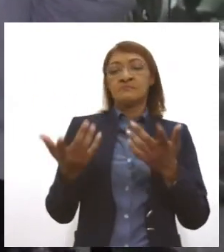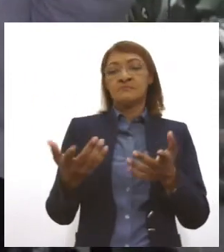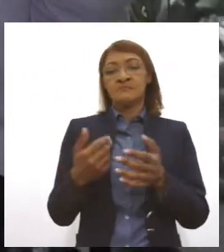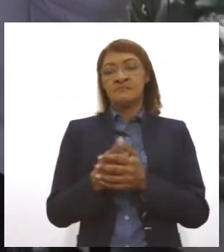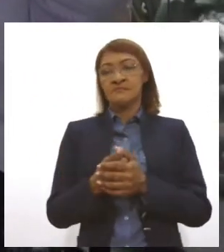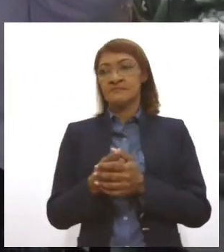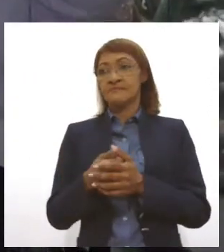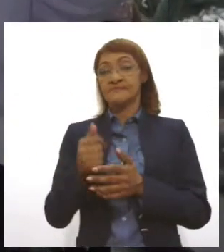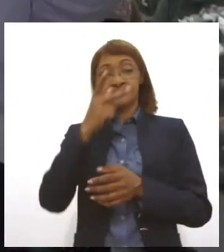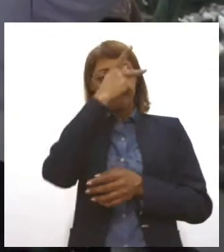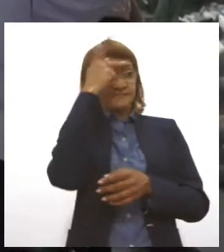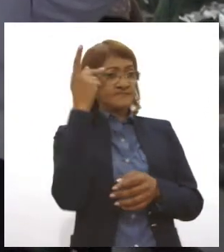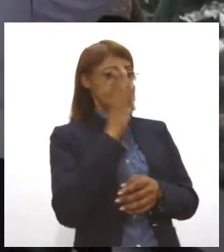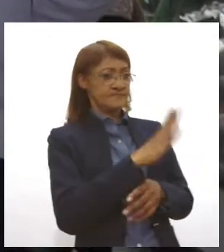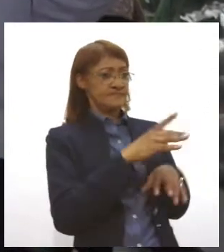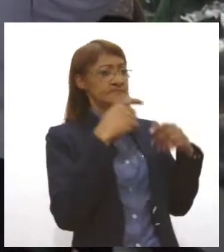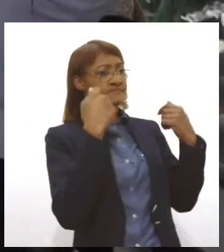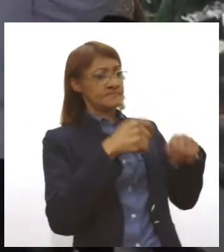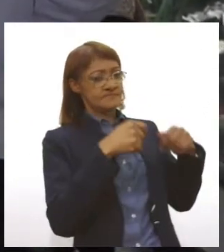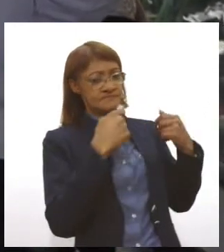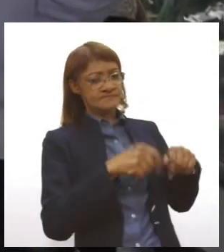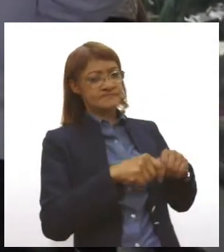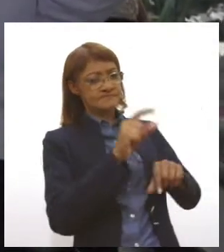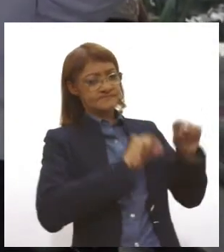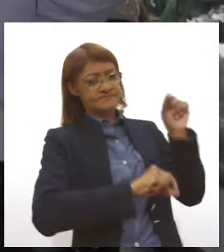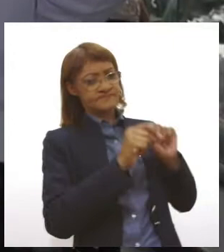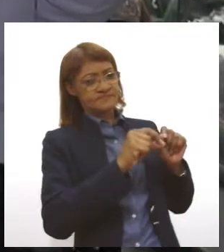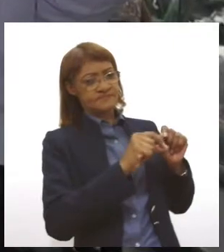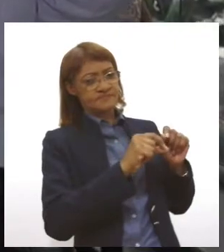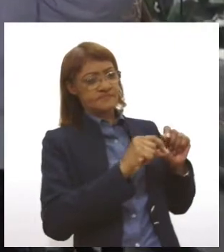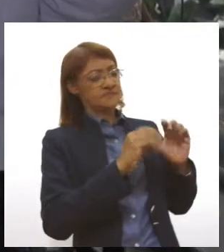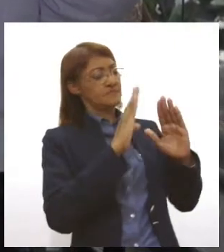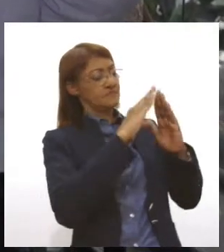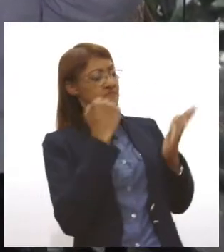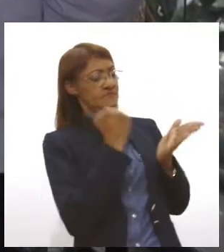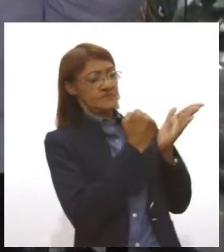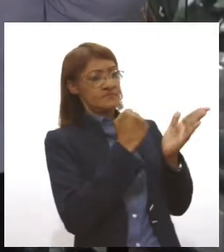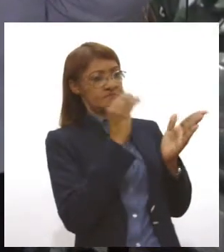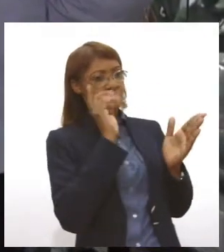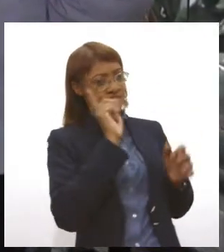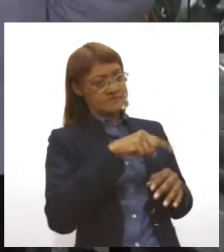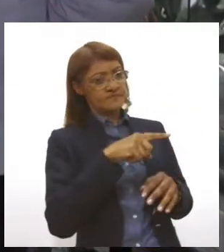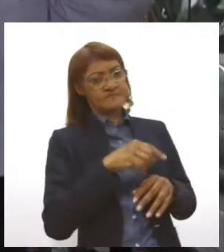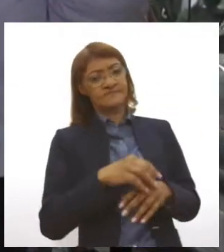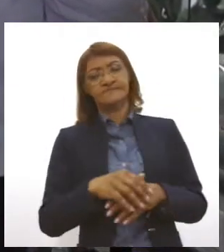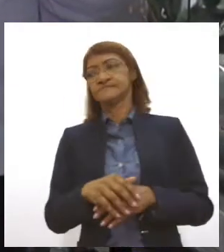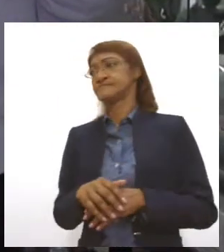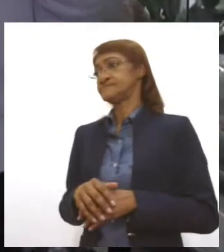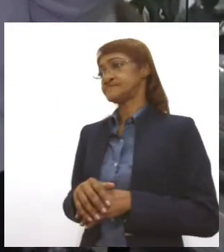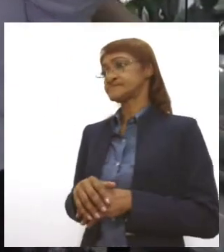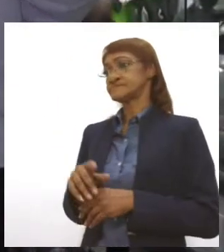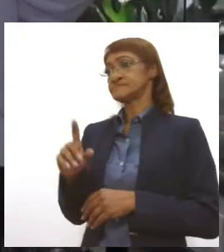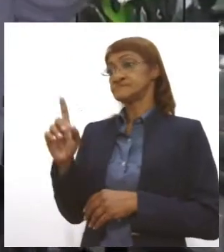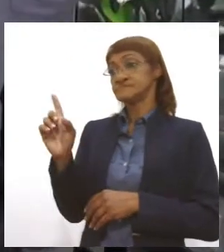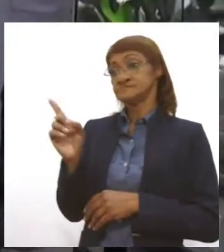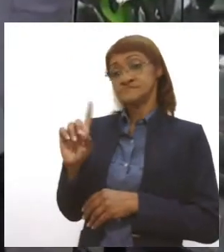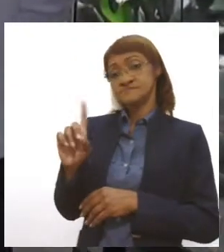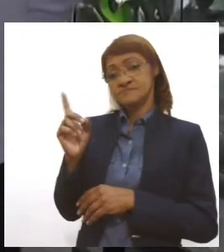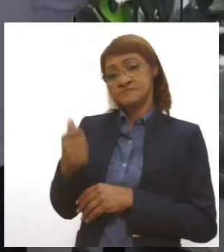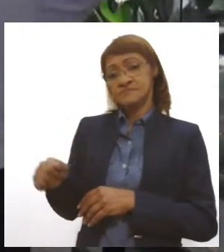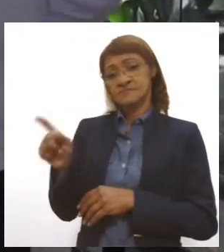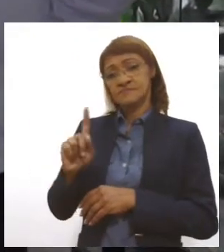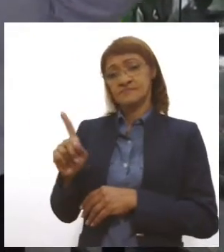tem que trazer o documento fisicamente aos cartórios para poder usufruir do benefício? No caso da autenticação, Aline,